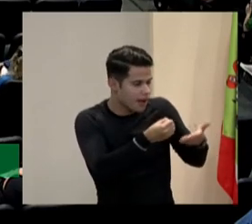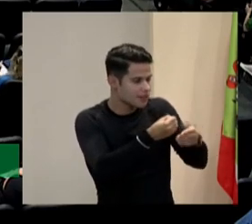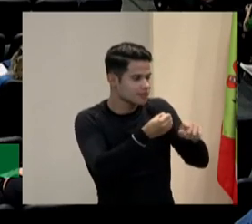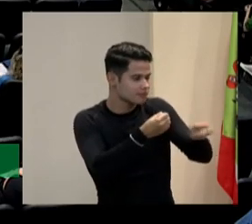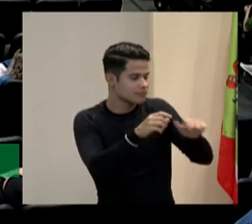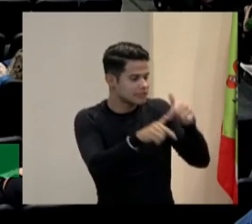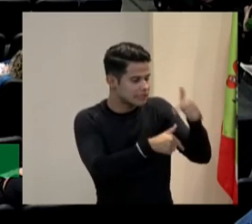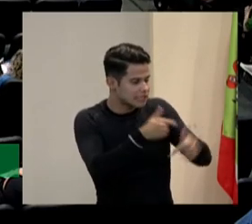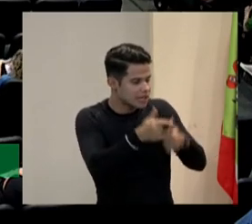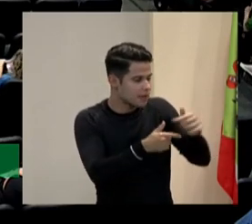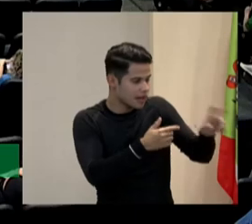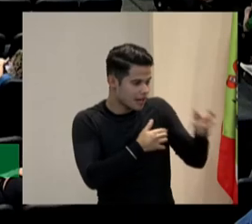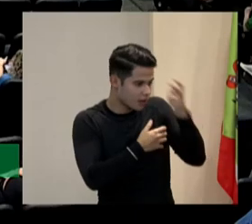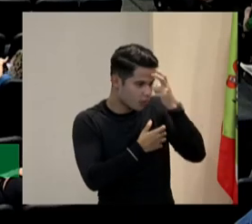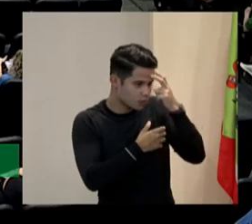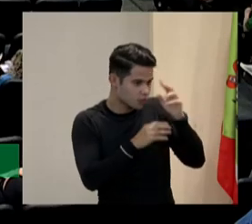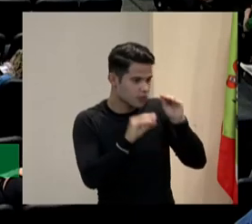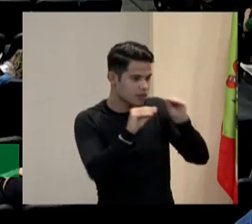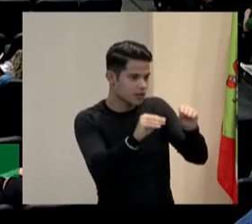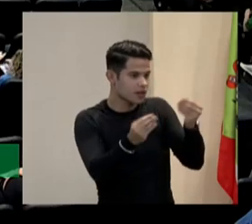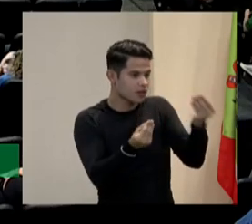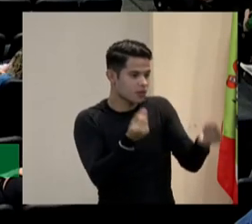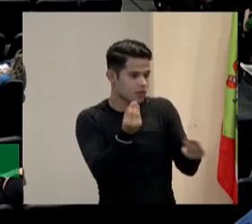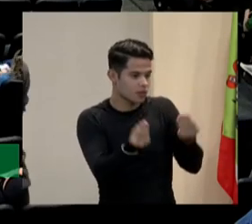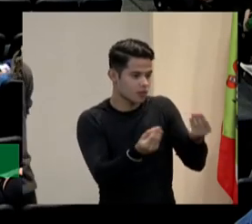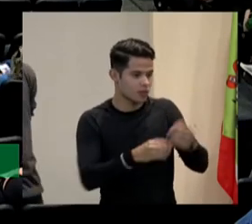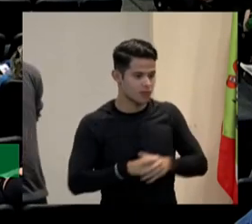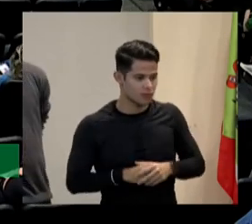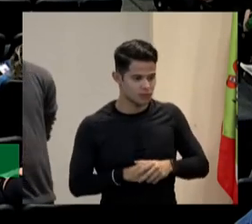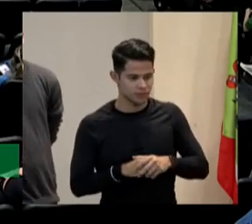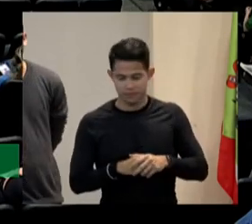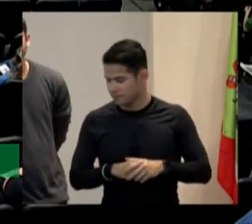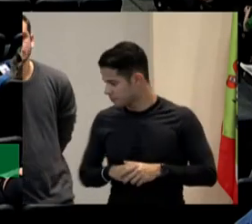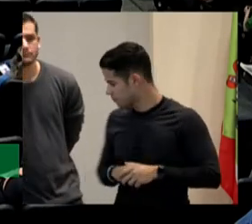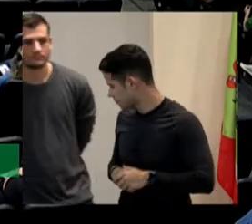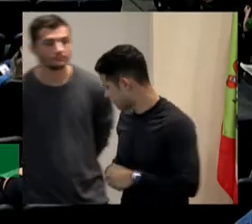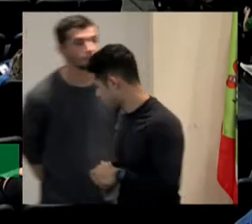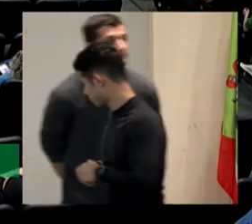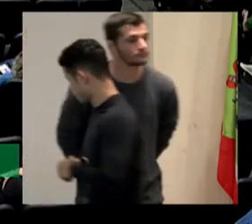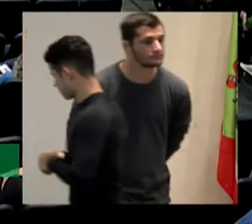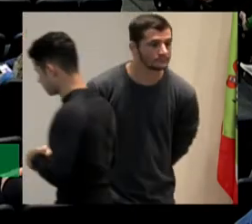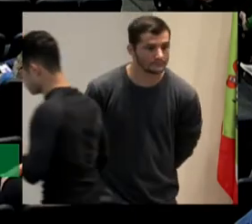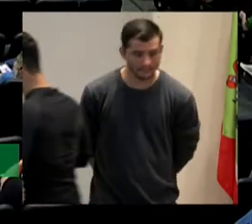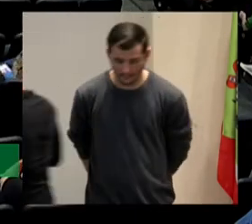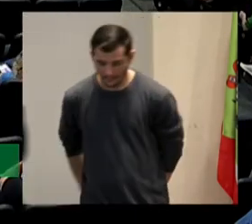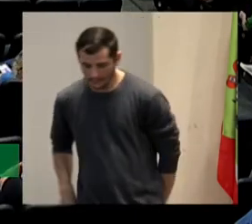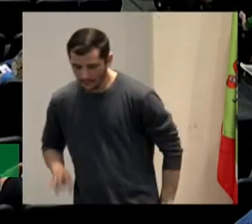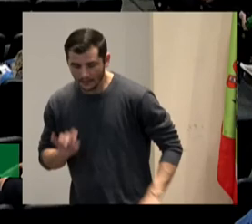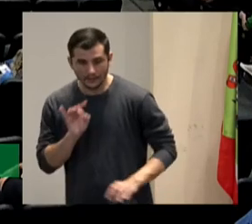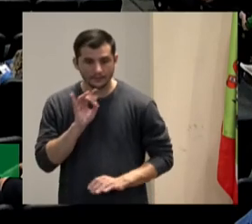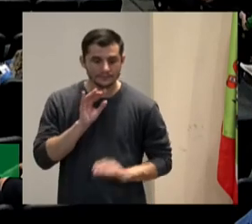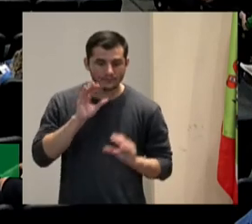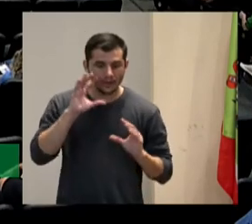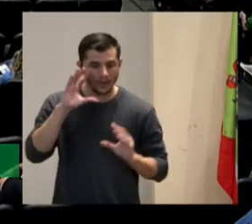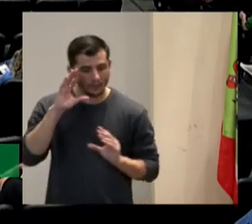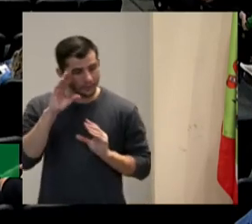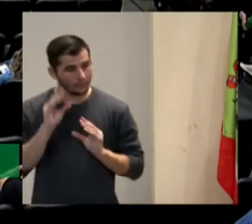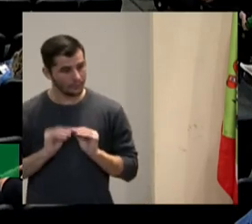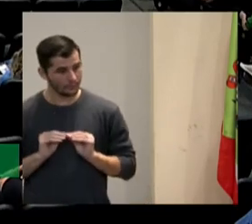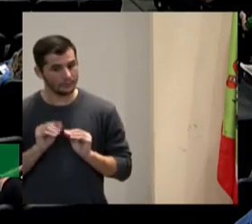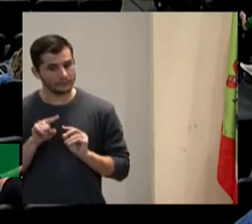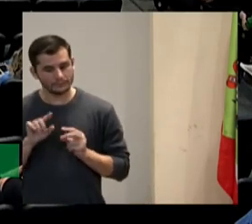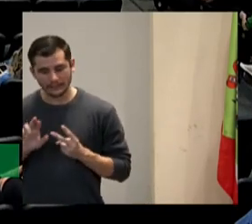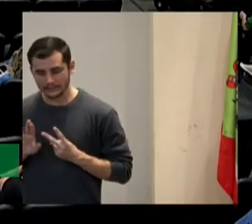trabalhar muito na cultura ainda só concluindo aqui a diferença entre a mentoria